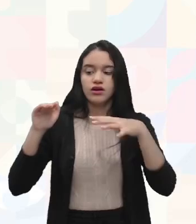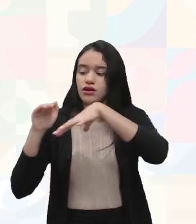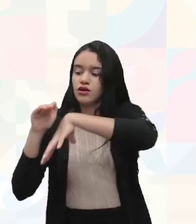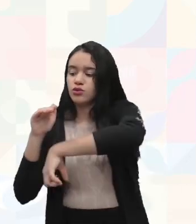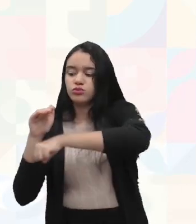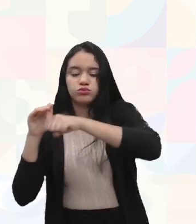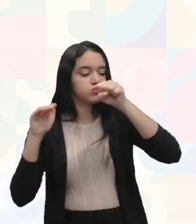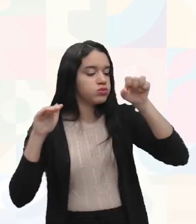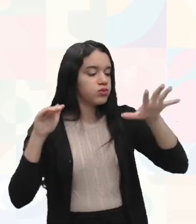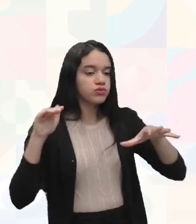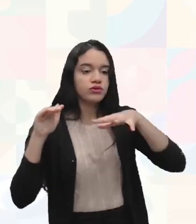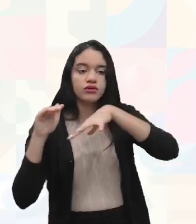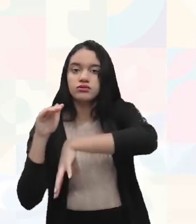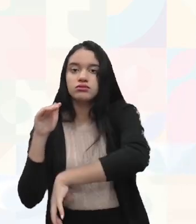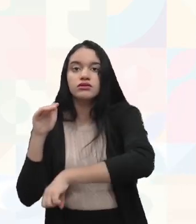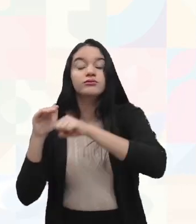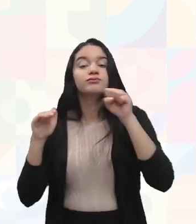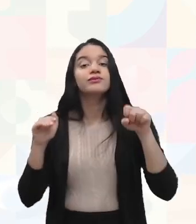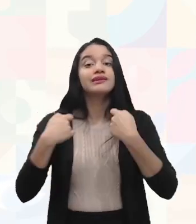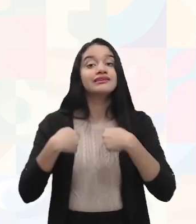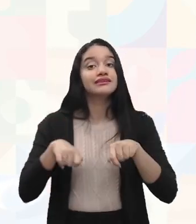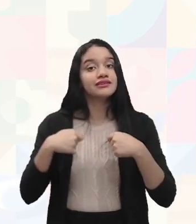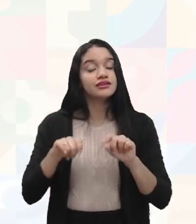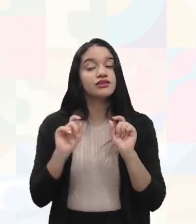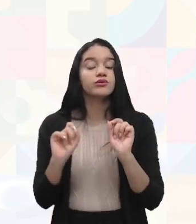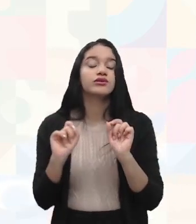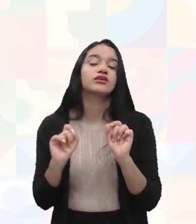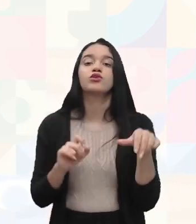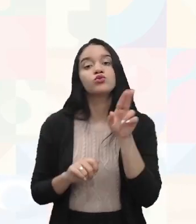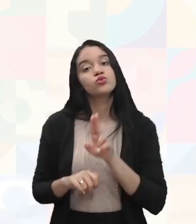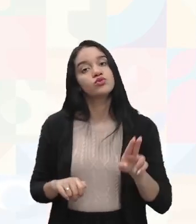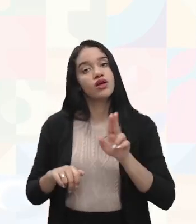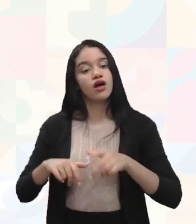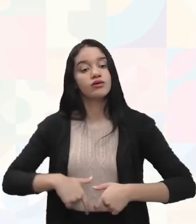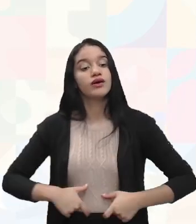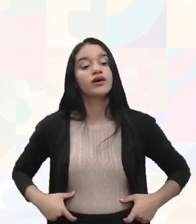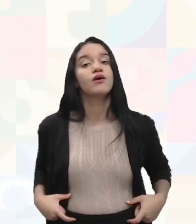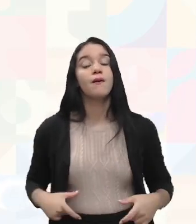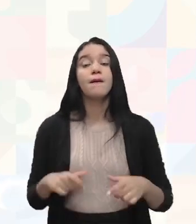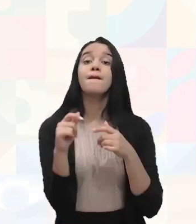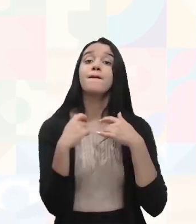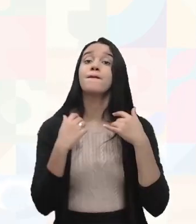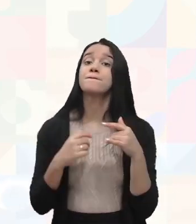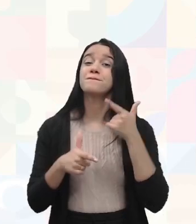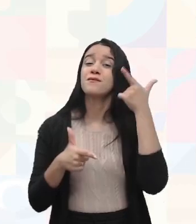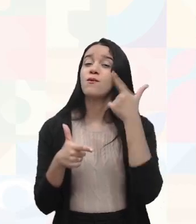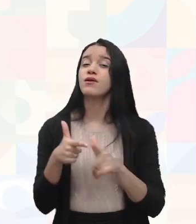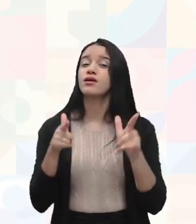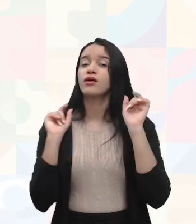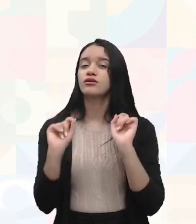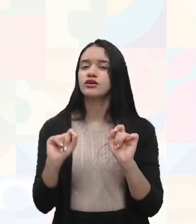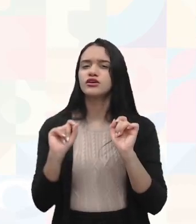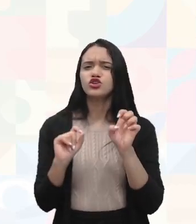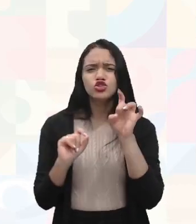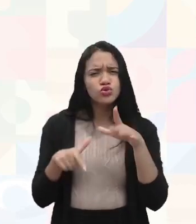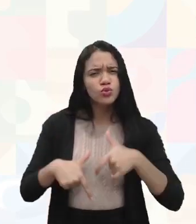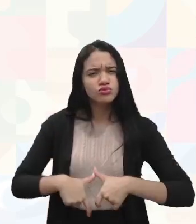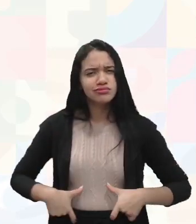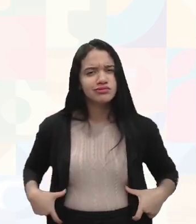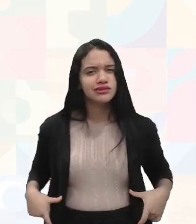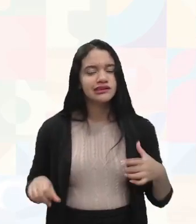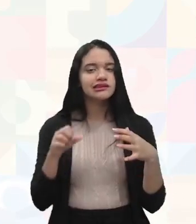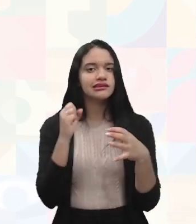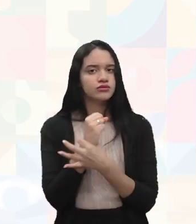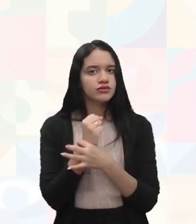também é necessário a utilização do cinto de segurança. O problema aí vai ser, só o cinto de segurança não vai